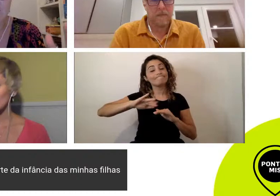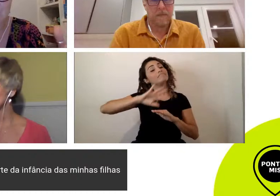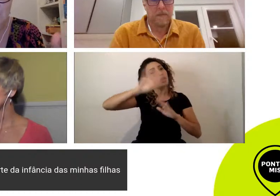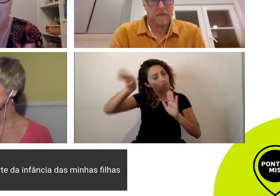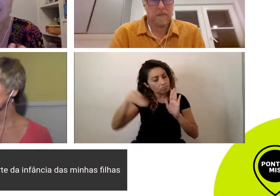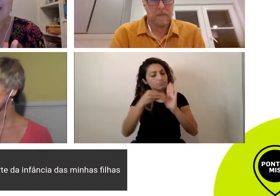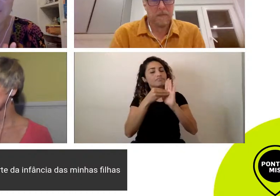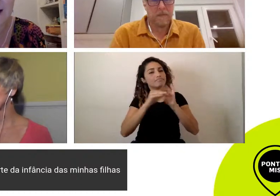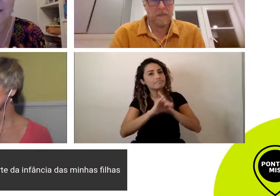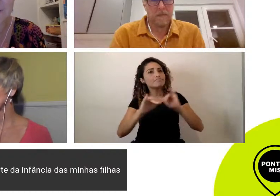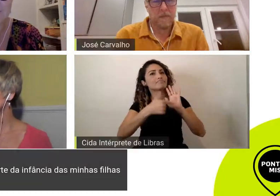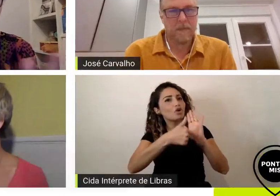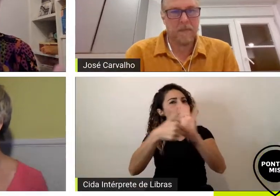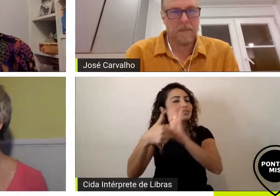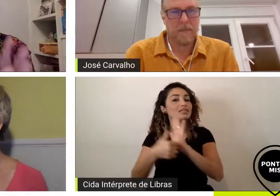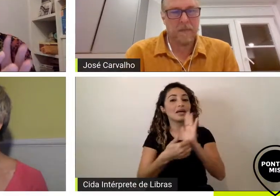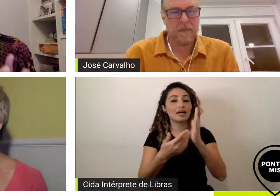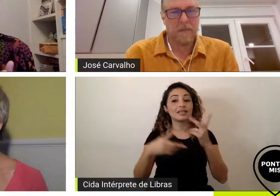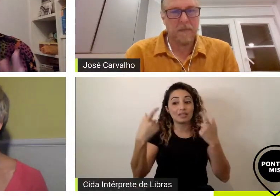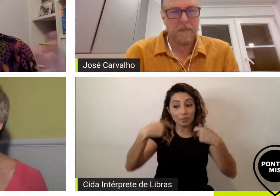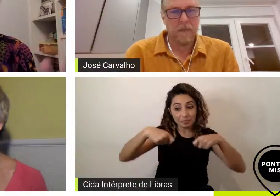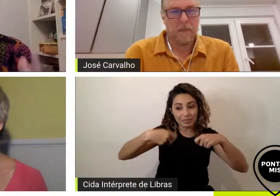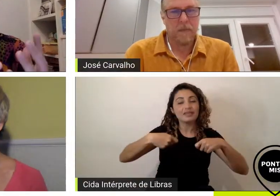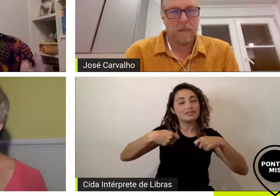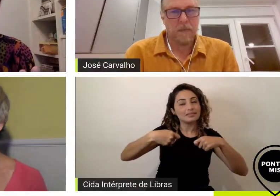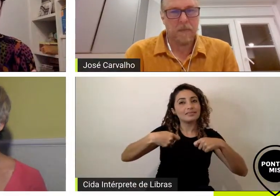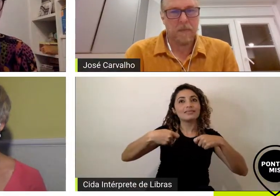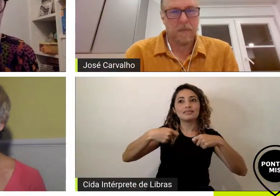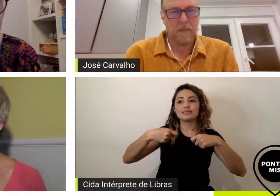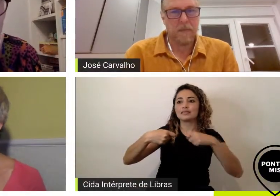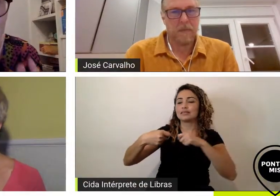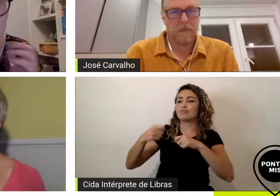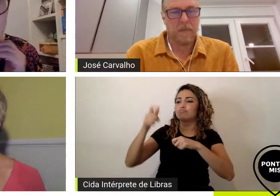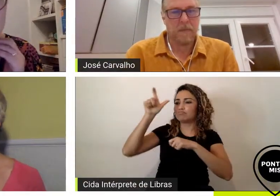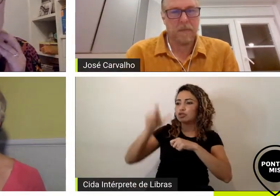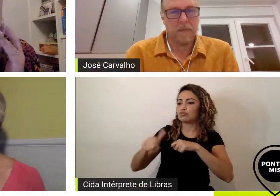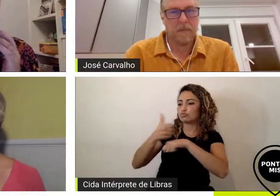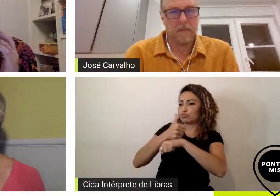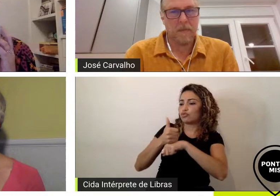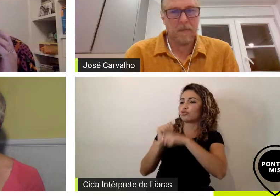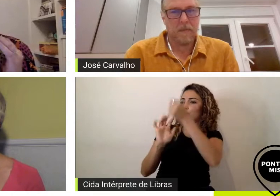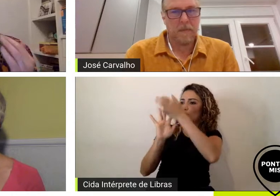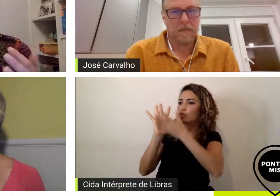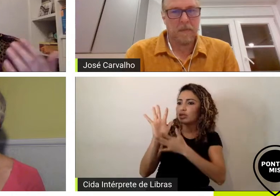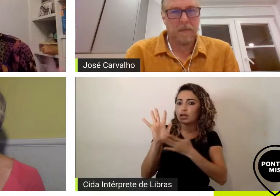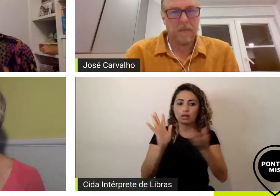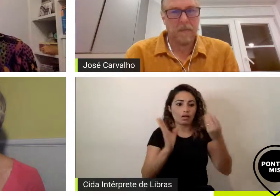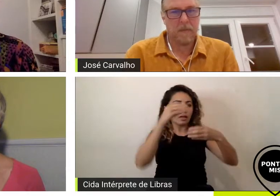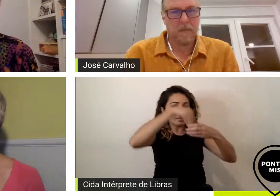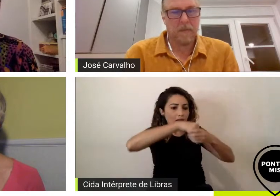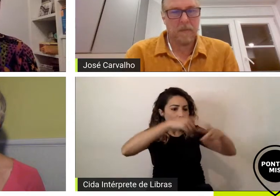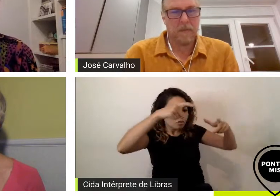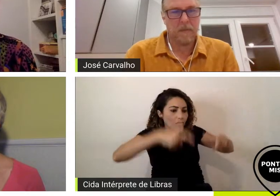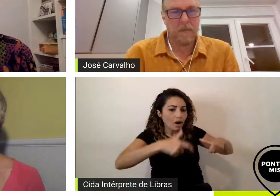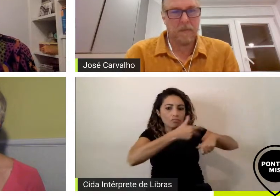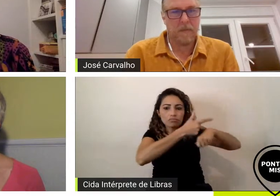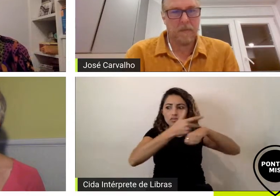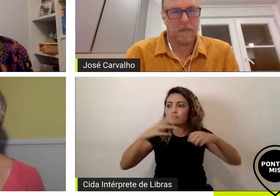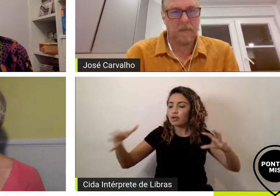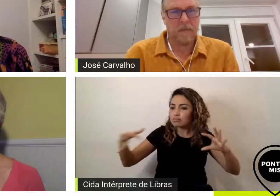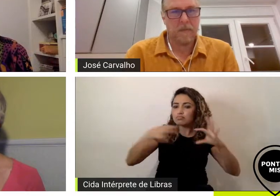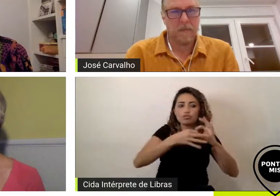de diminuir esse espaço trazer o roteirista para o set mais próximo do processo de fazer o filme também falar sobre